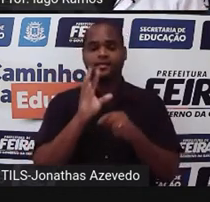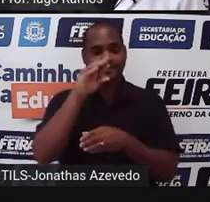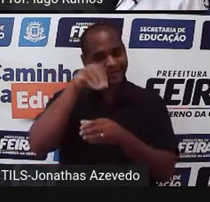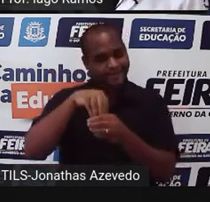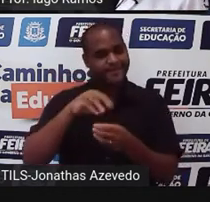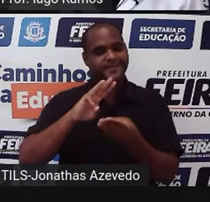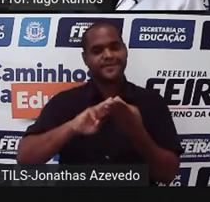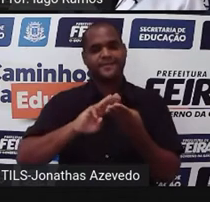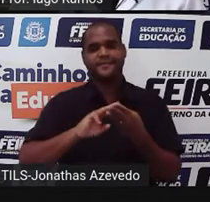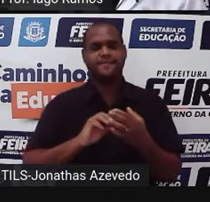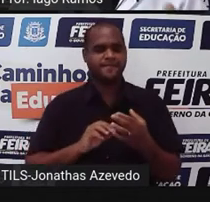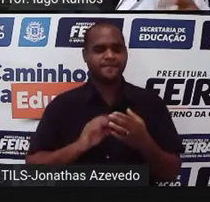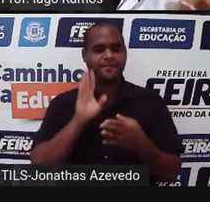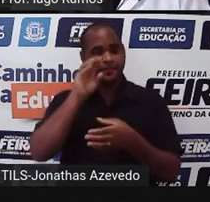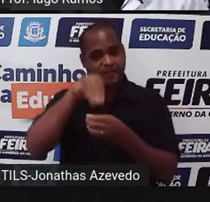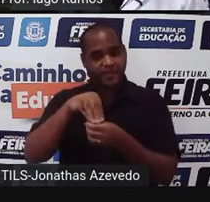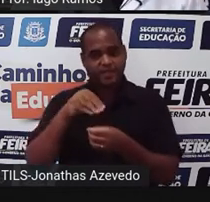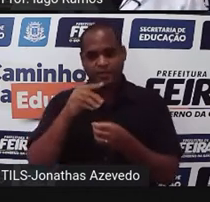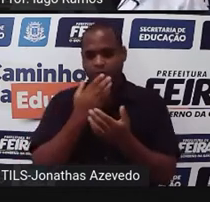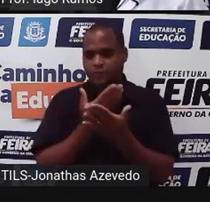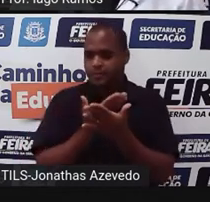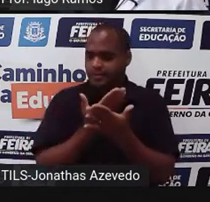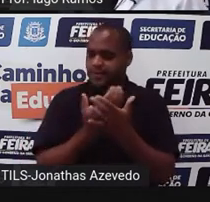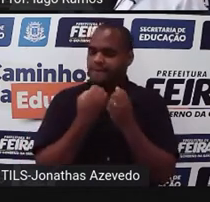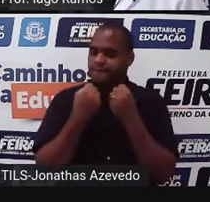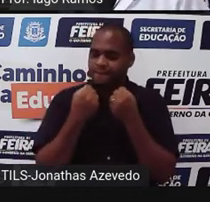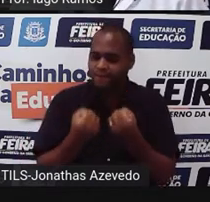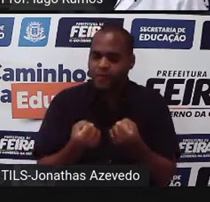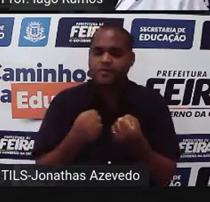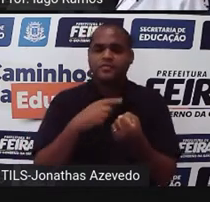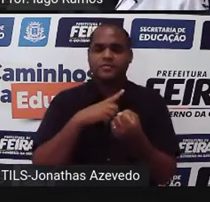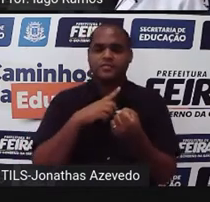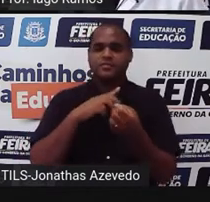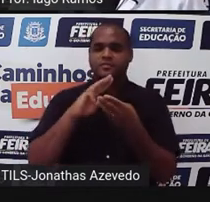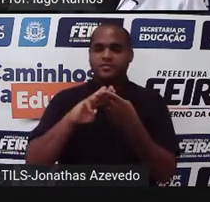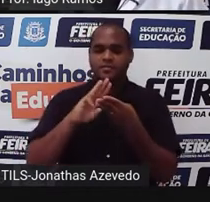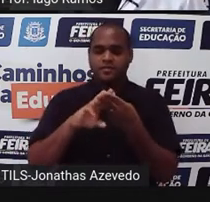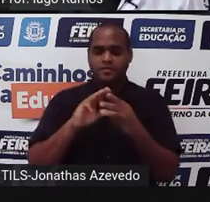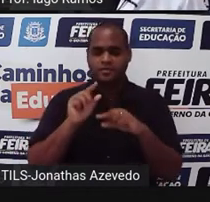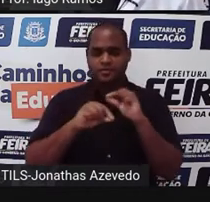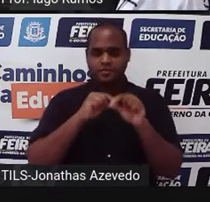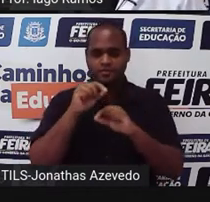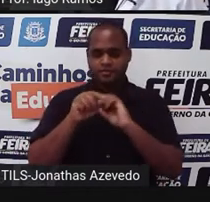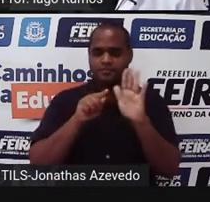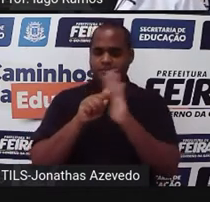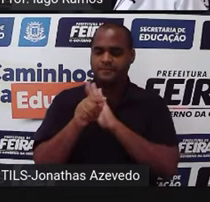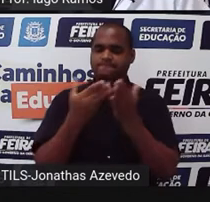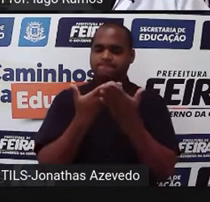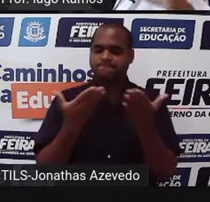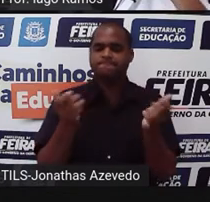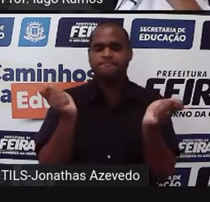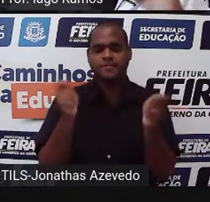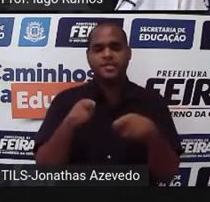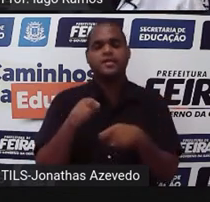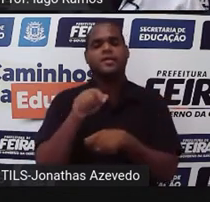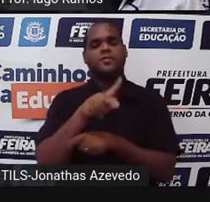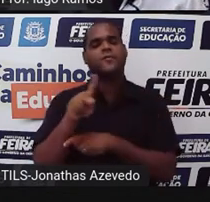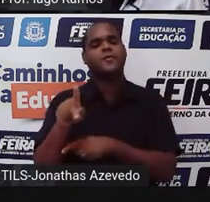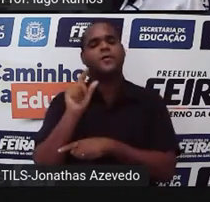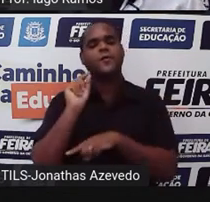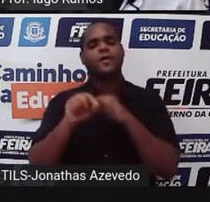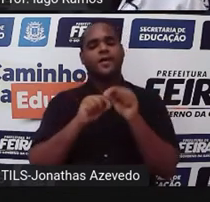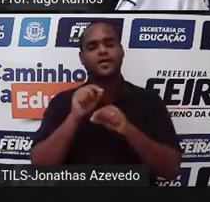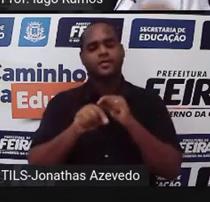matemática. Dentro do estudar matemática. E talvez você esteja me perguntando, sim, professor. E onde é que a gente